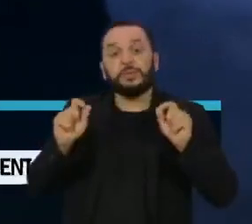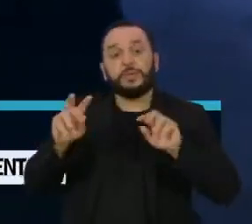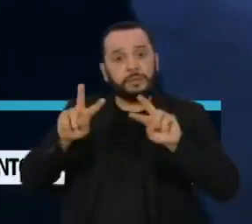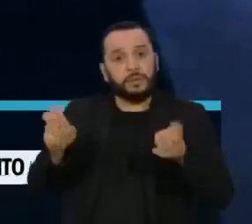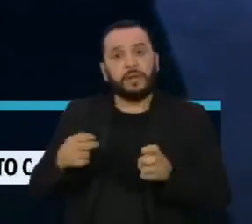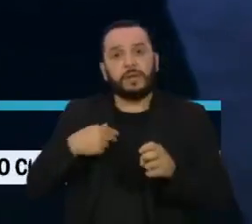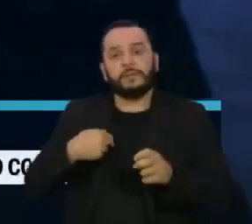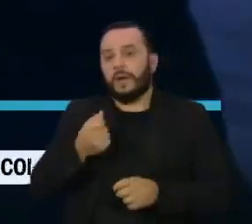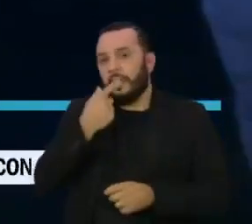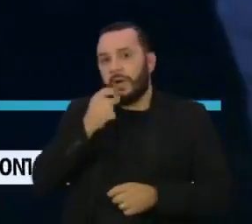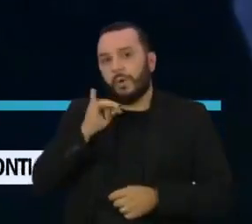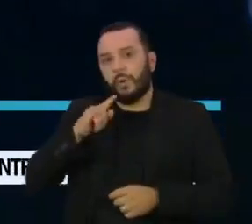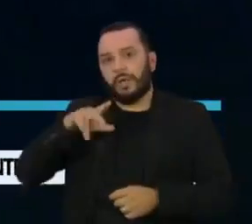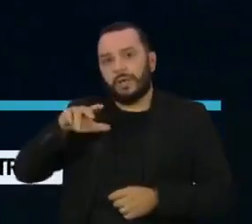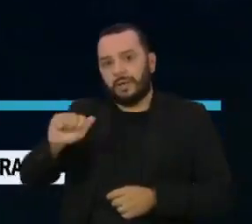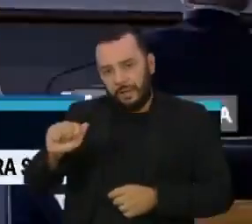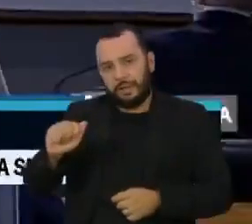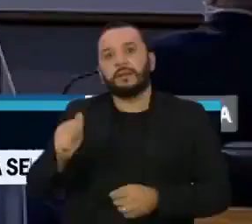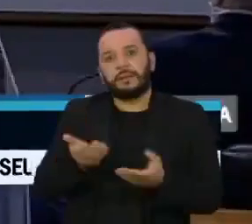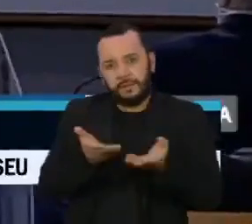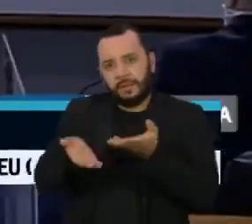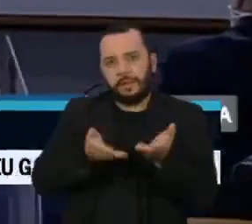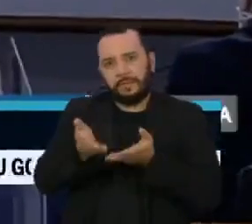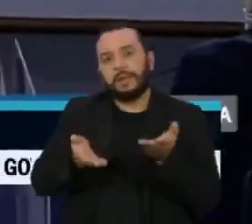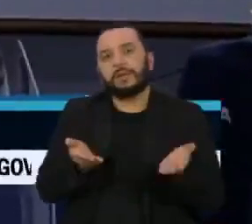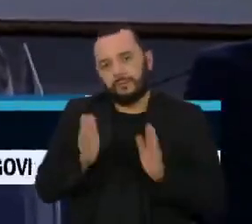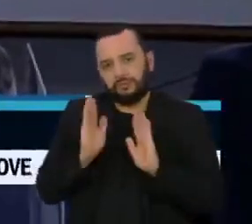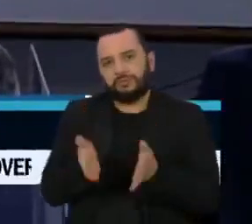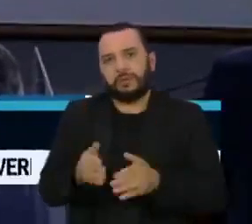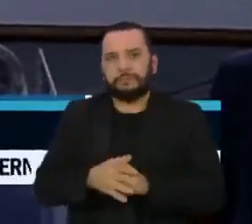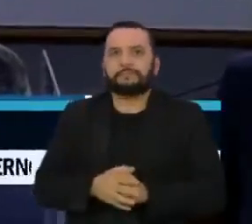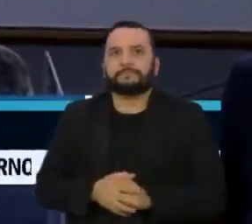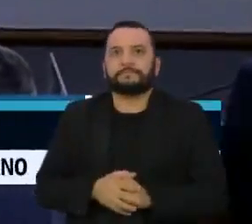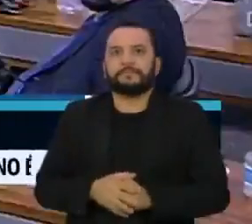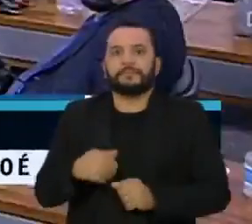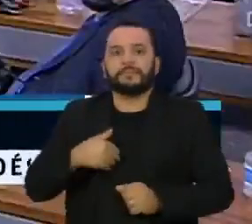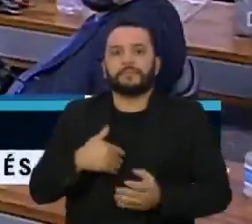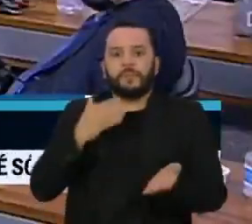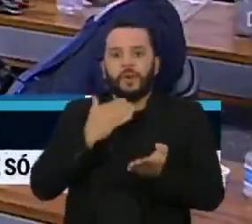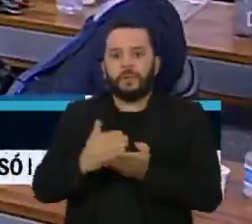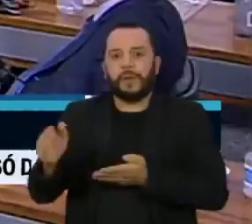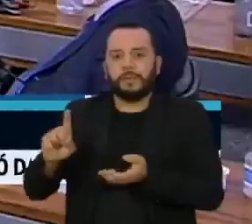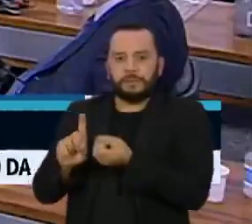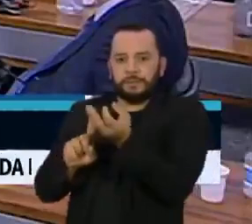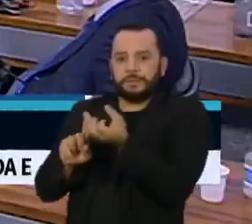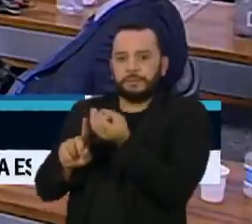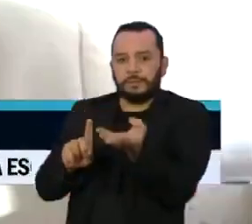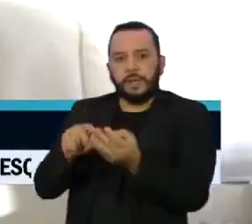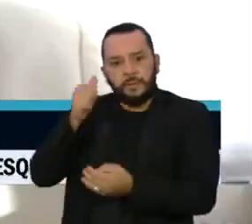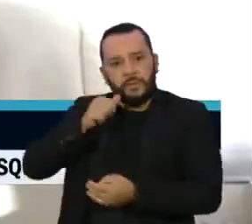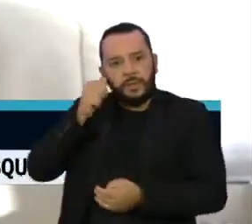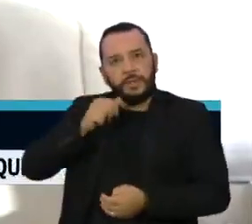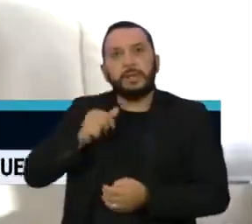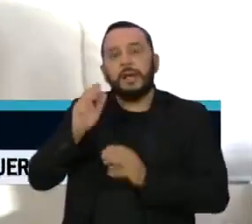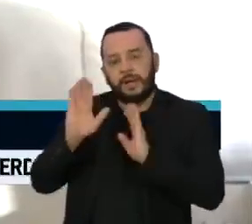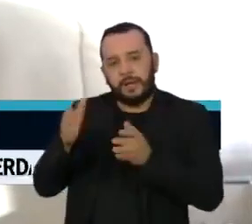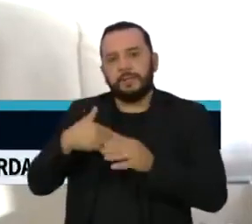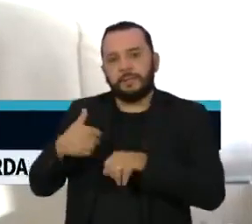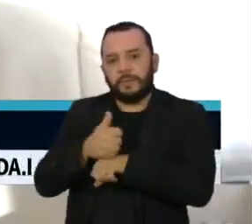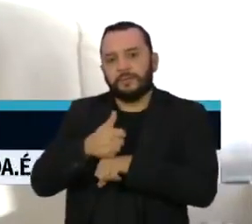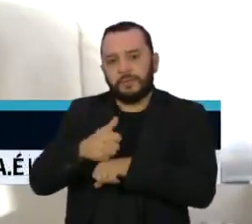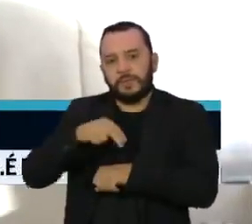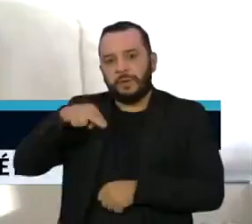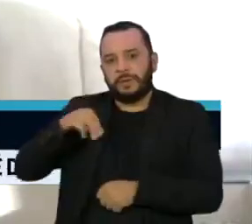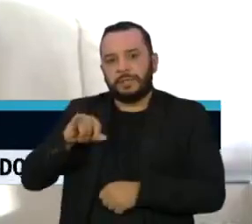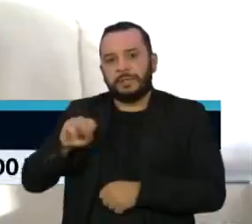e o chamado tratamento precoce. A agenda começa com o depoimento da médica oncologista e infectologista